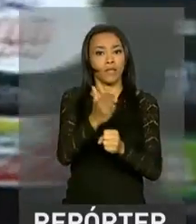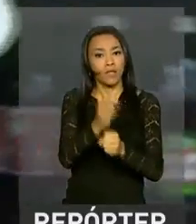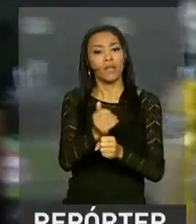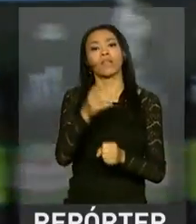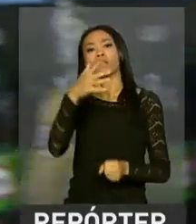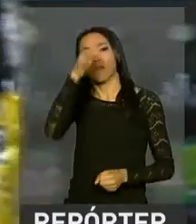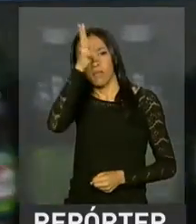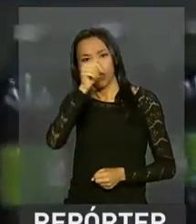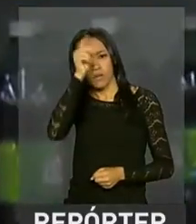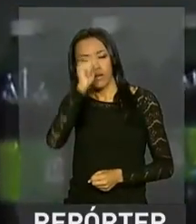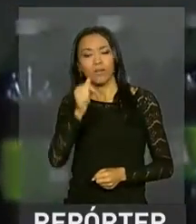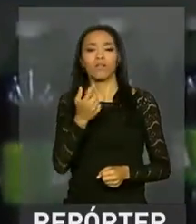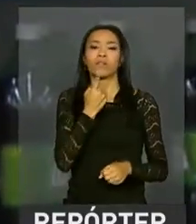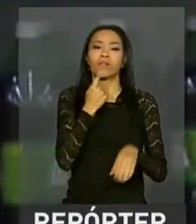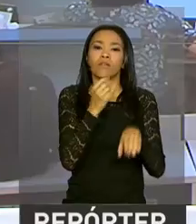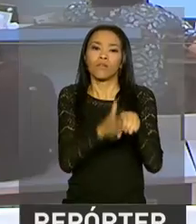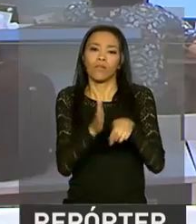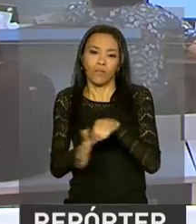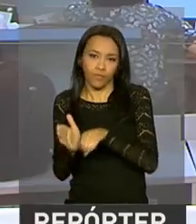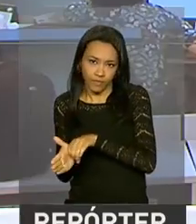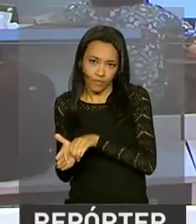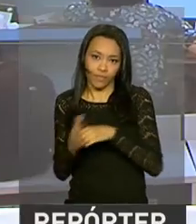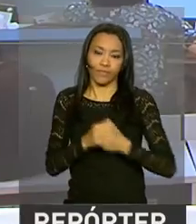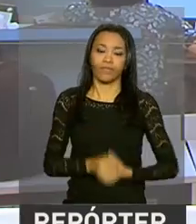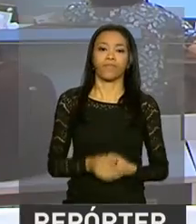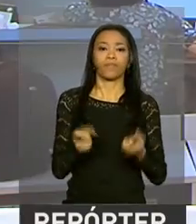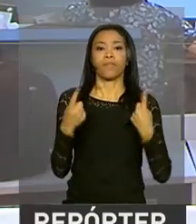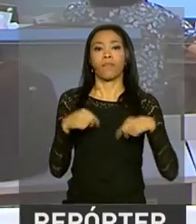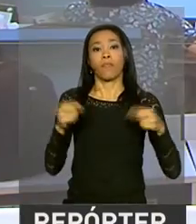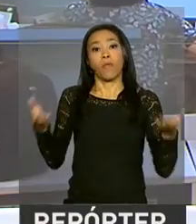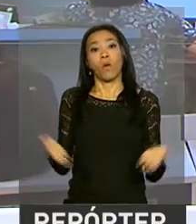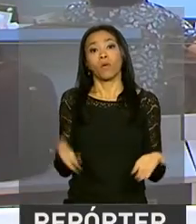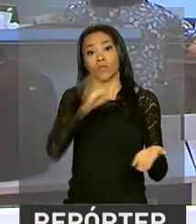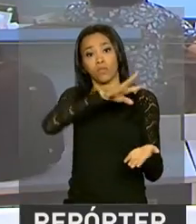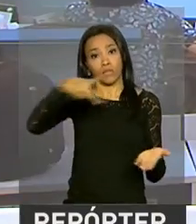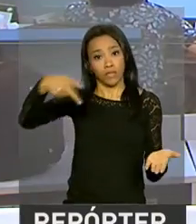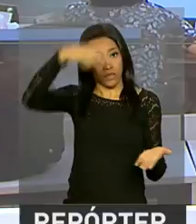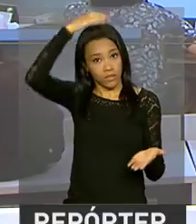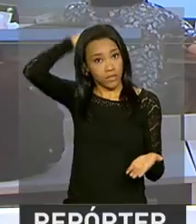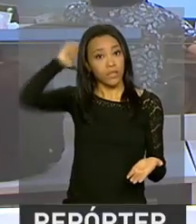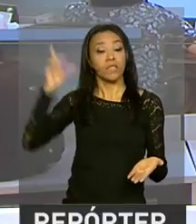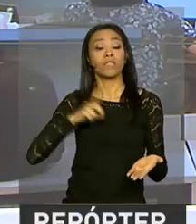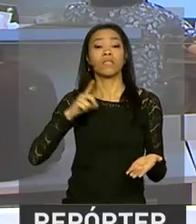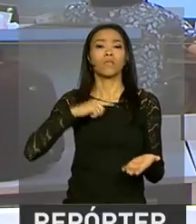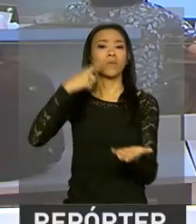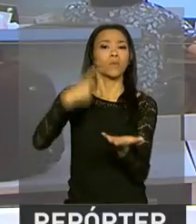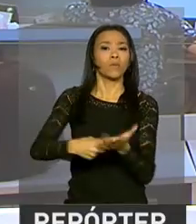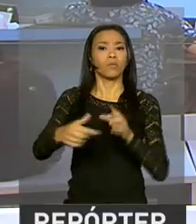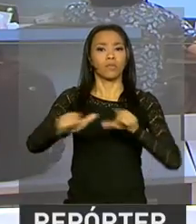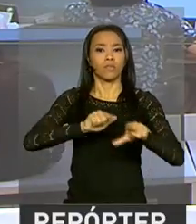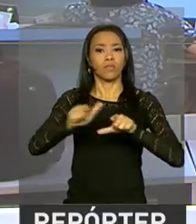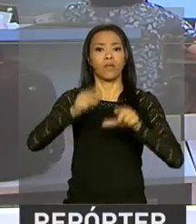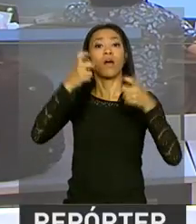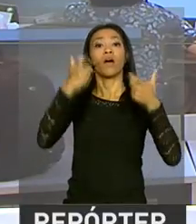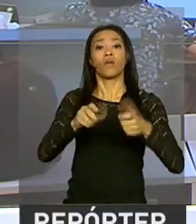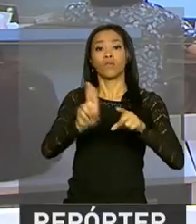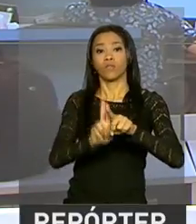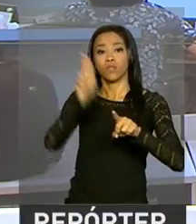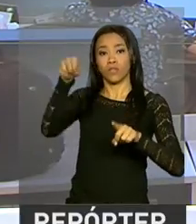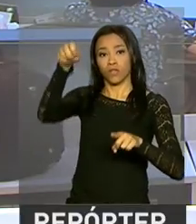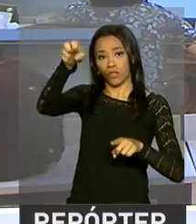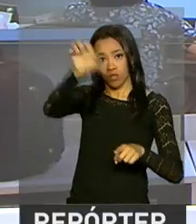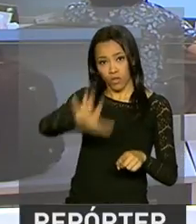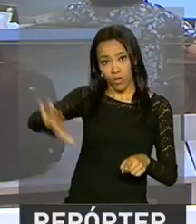frango e tomate. E hoje o presidente Michel Temer tem agenda no Nordeste. Ele assina